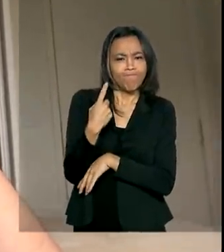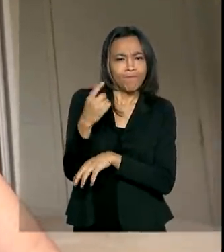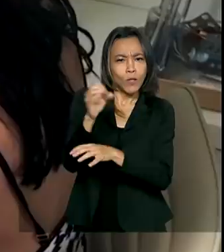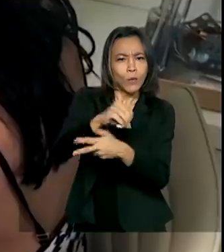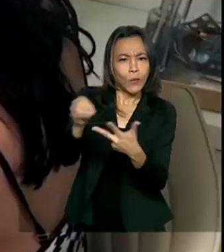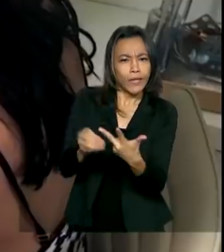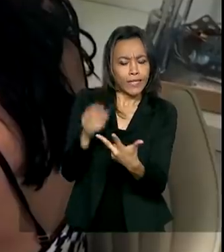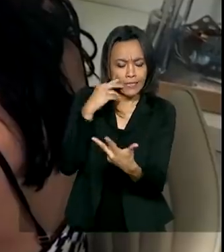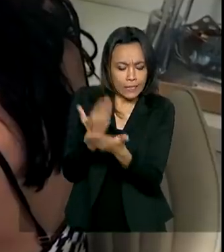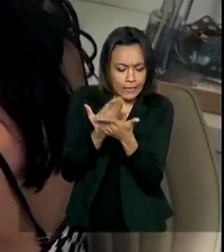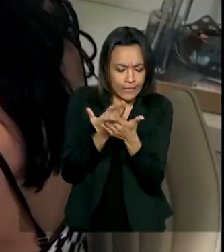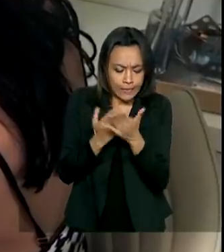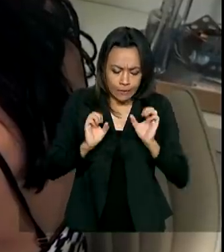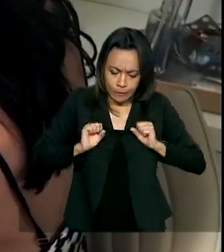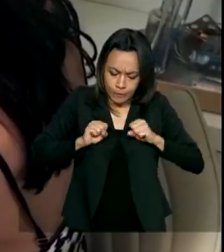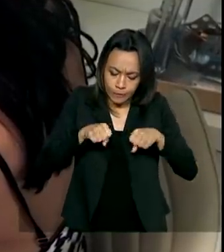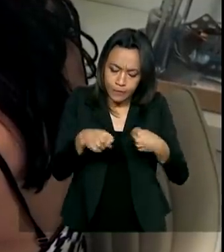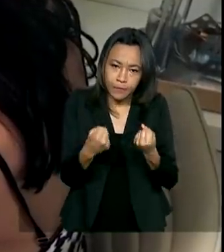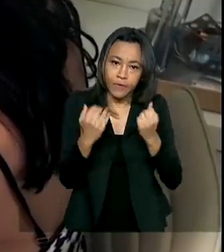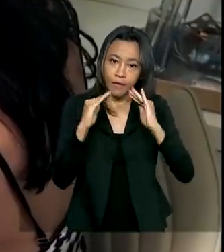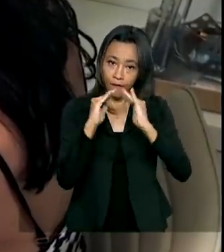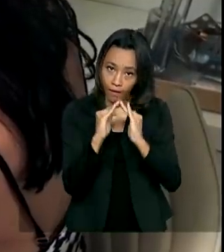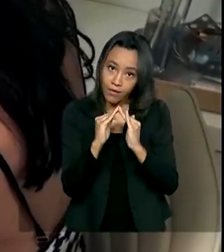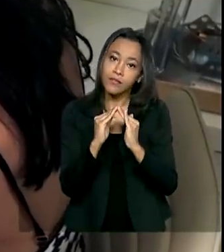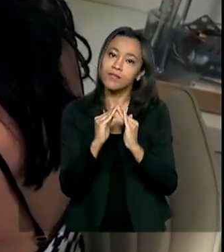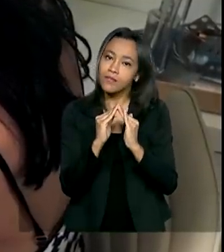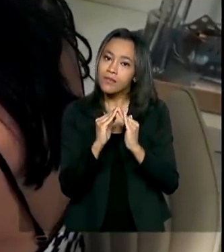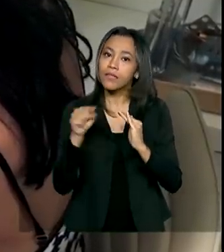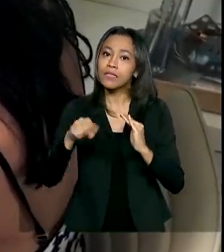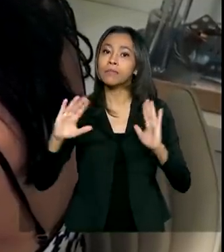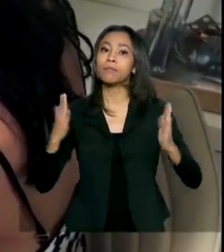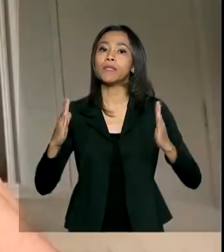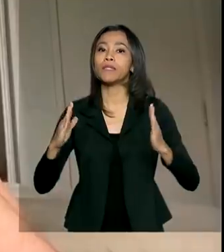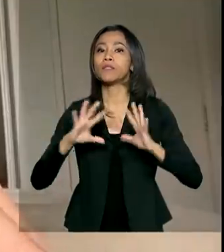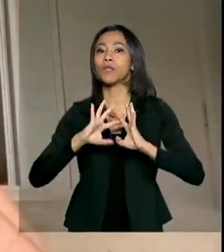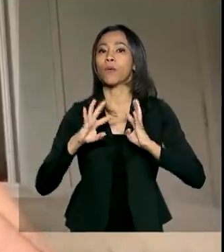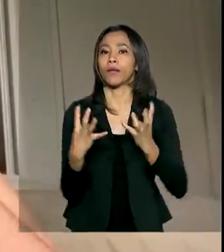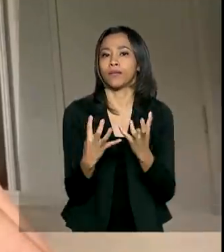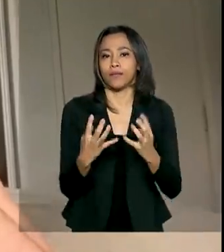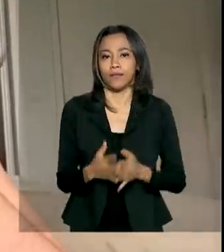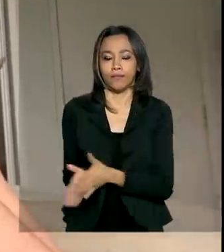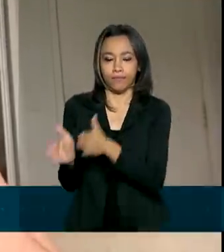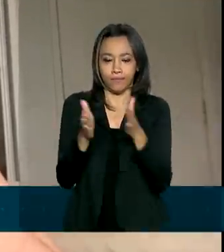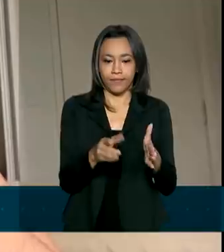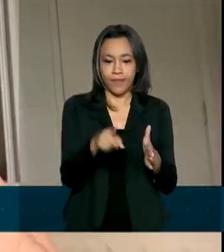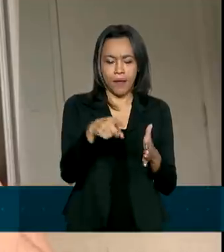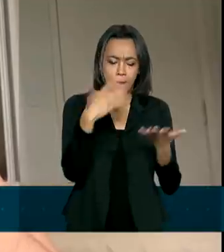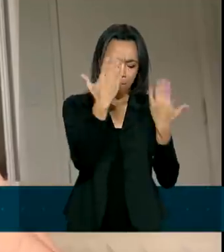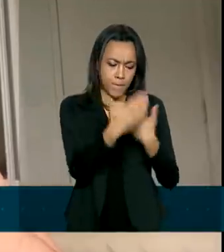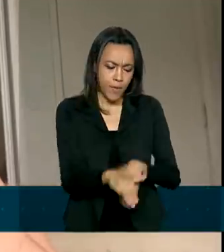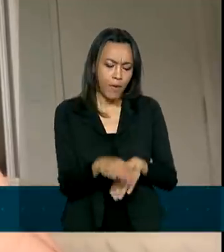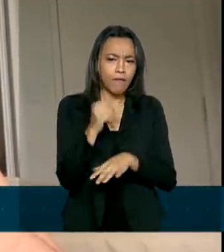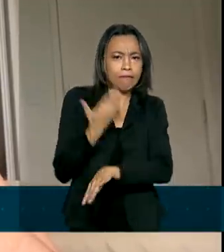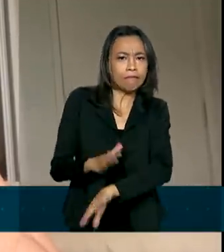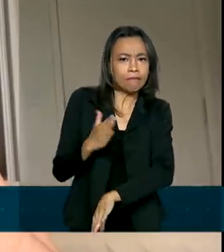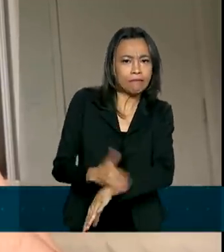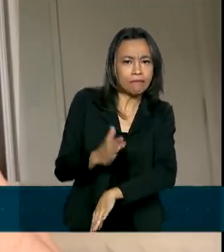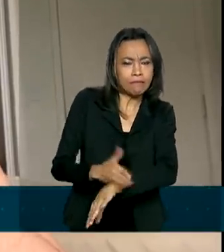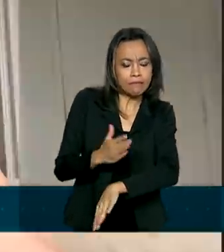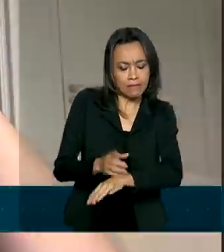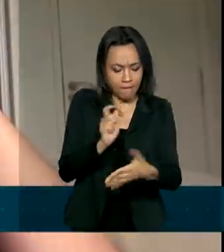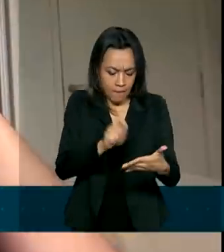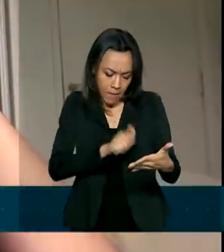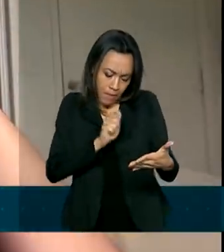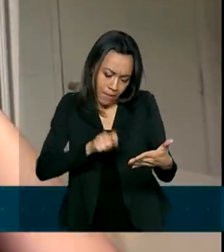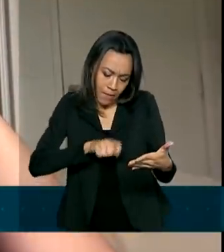por isso, mantém uma rotina de estudos em casa durante a quarentena. Fazer provas e simulados é muito importante, principalmente